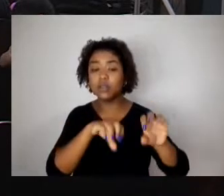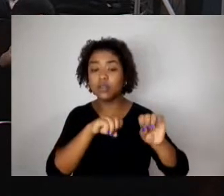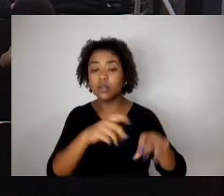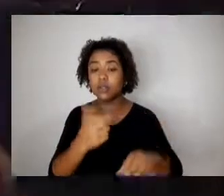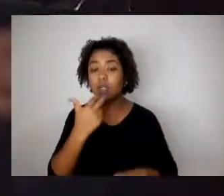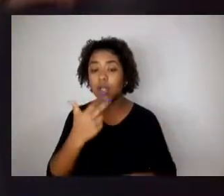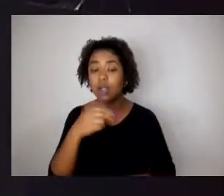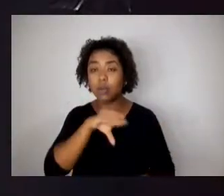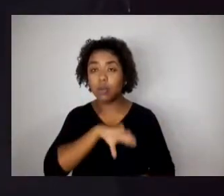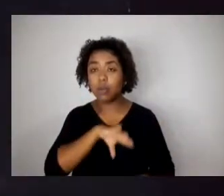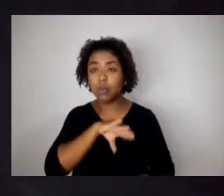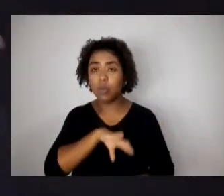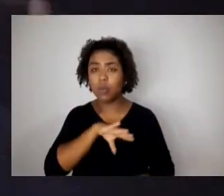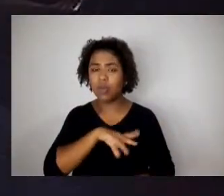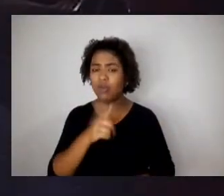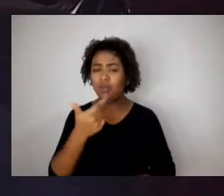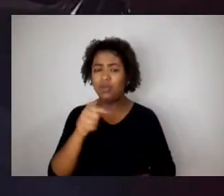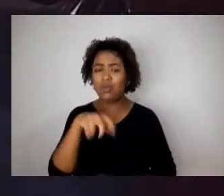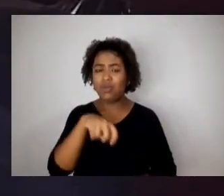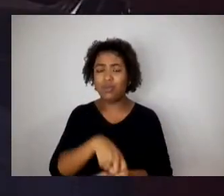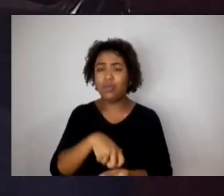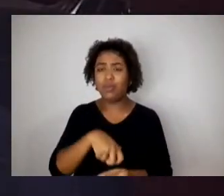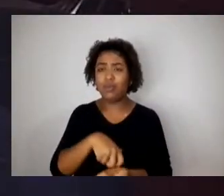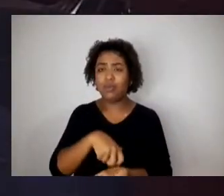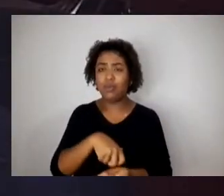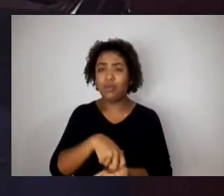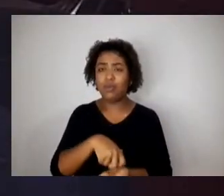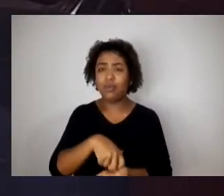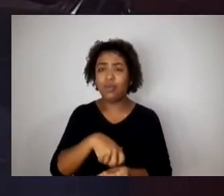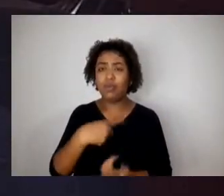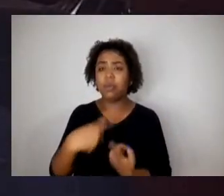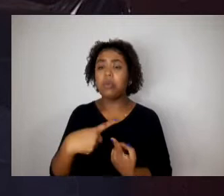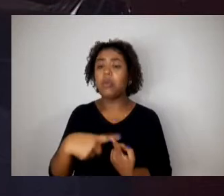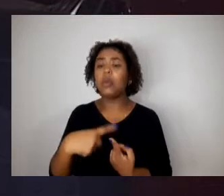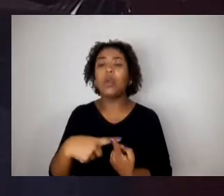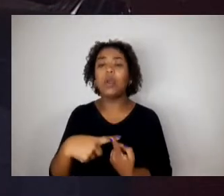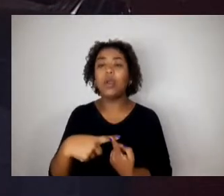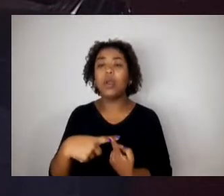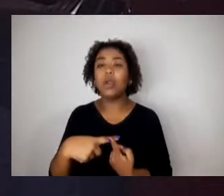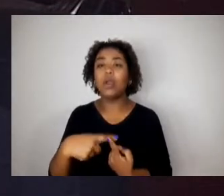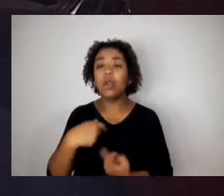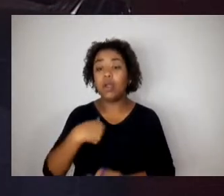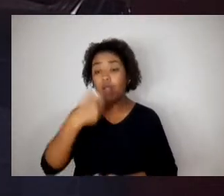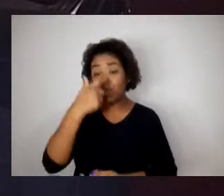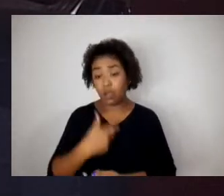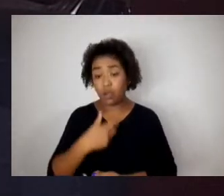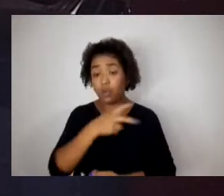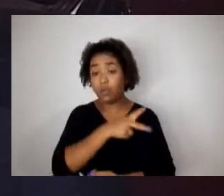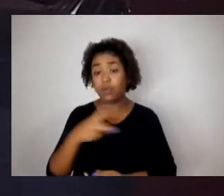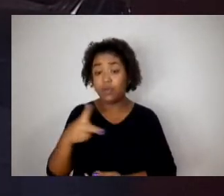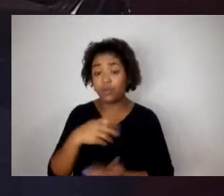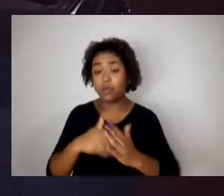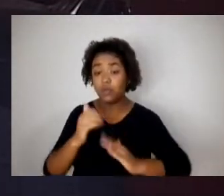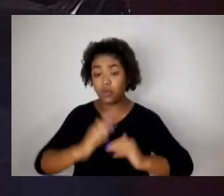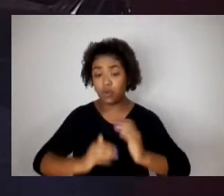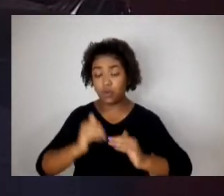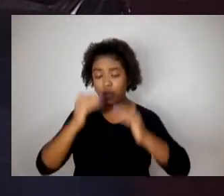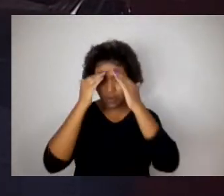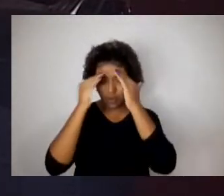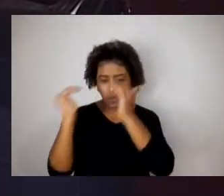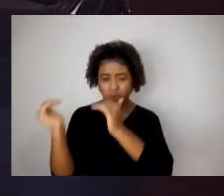temos divergências, até porque, sou professor, respeito todas as divergências,